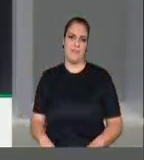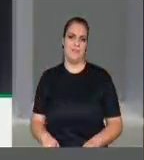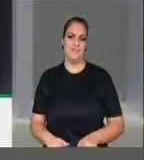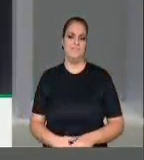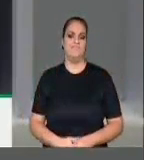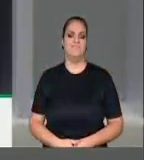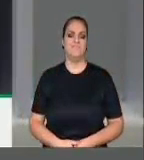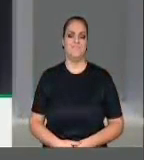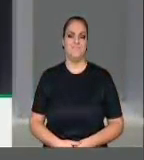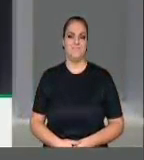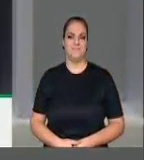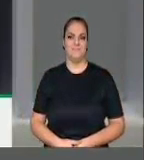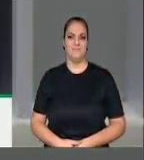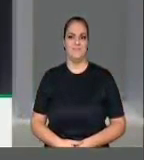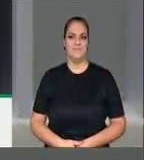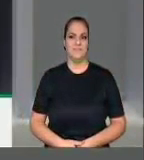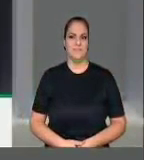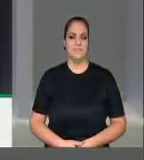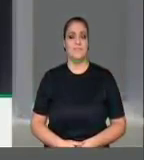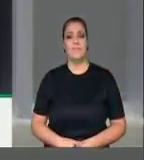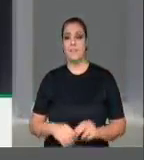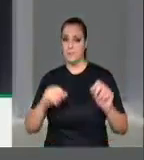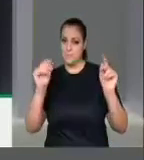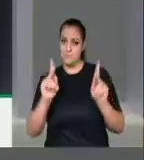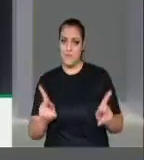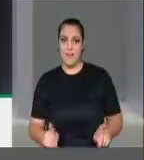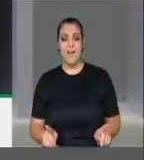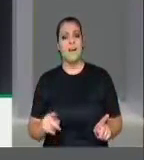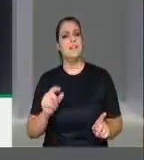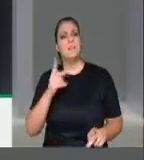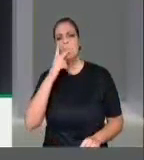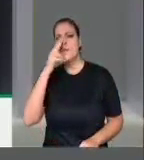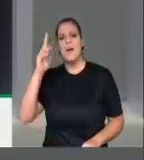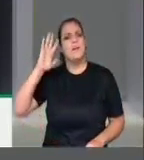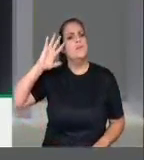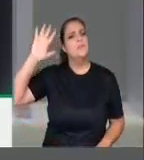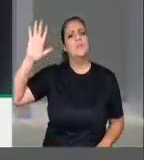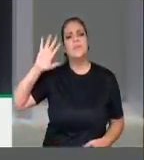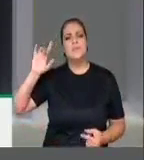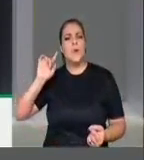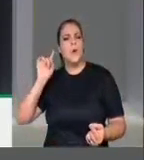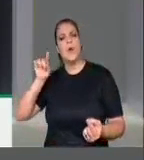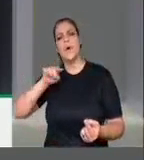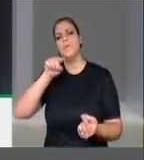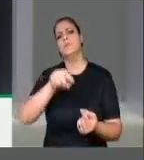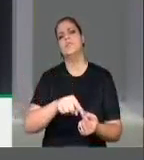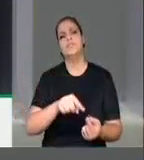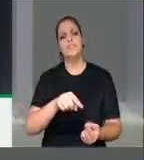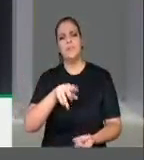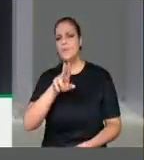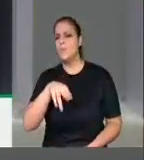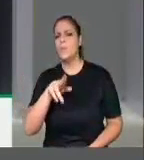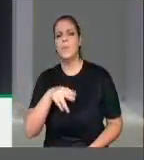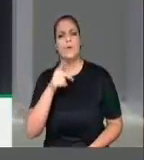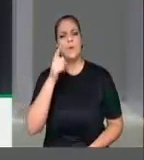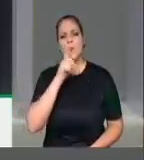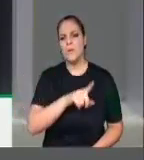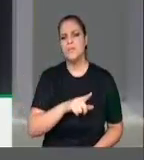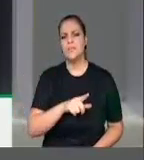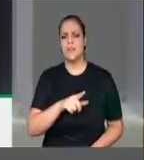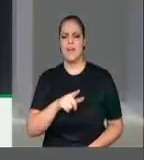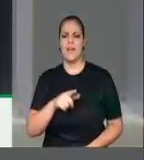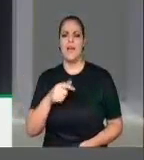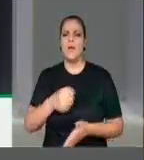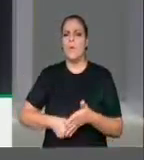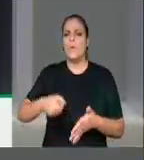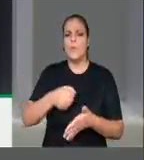O que frequência a paz é considerado? Um ideal, um sonho inalcançável ao